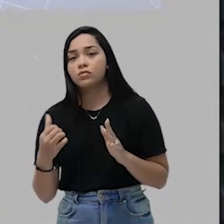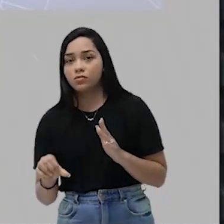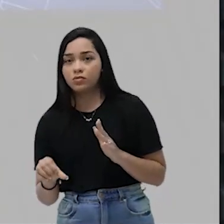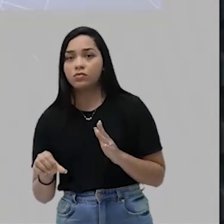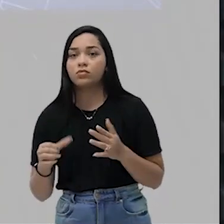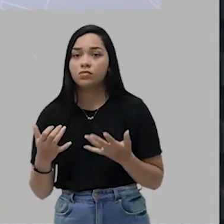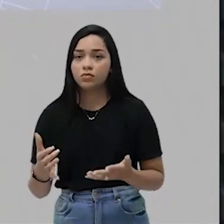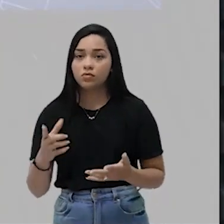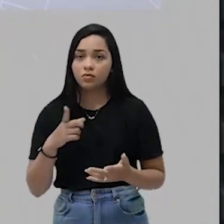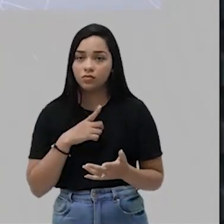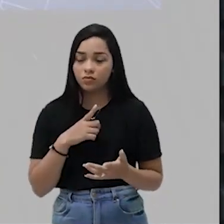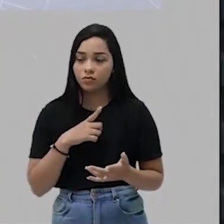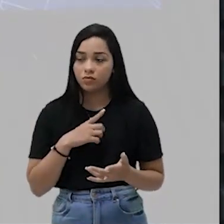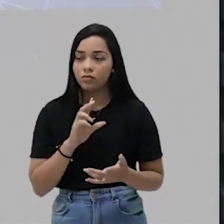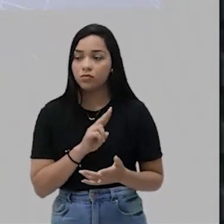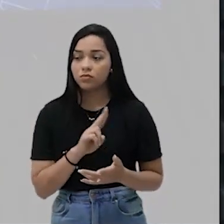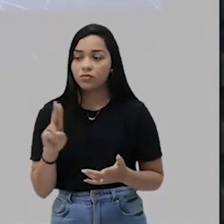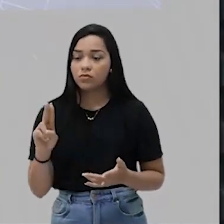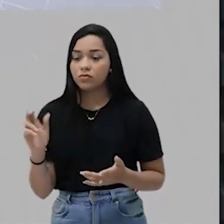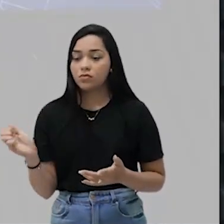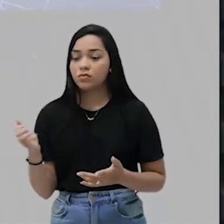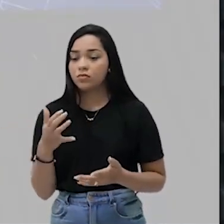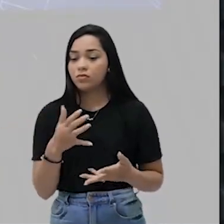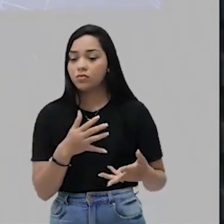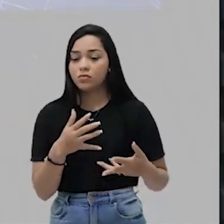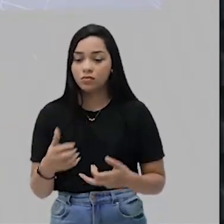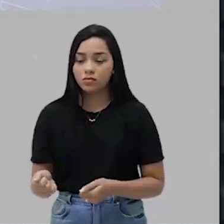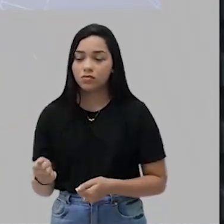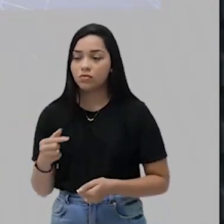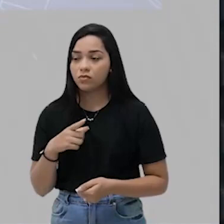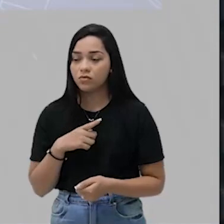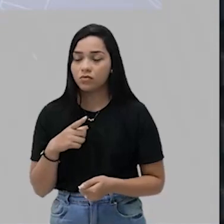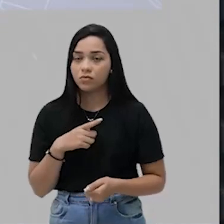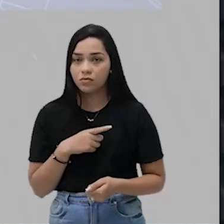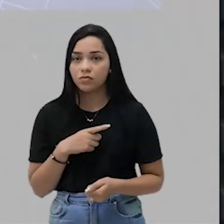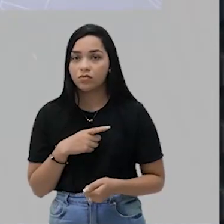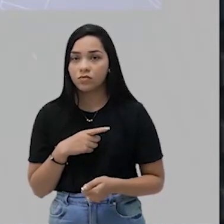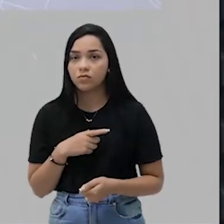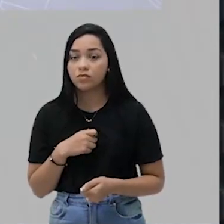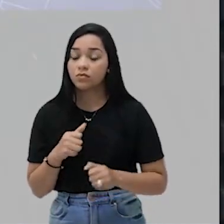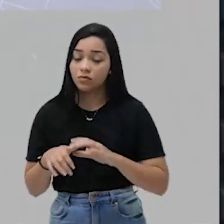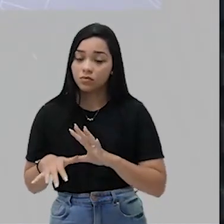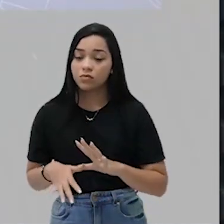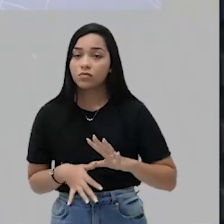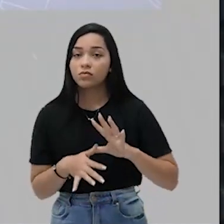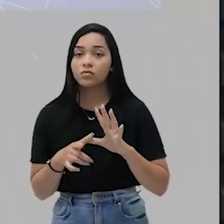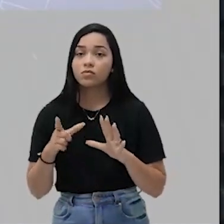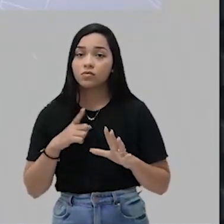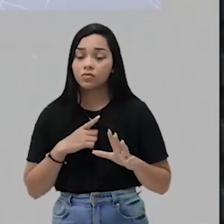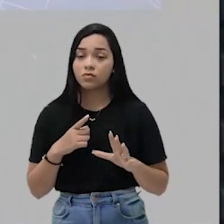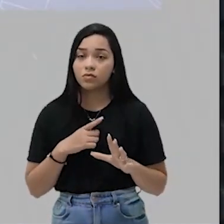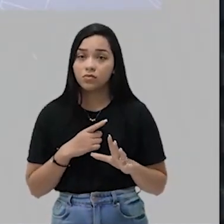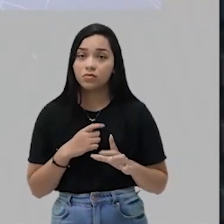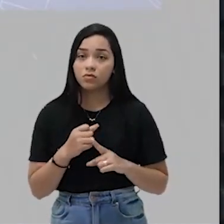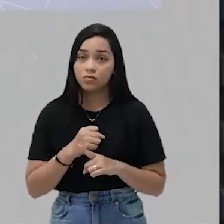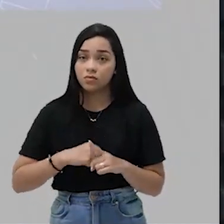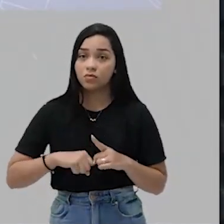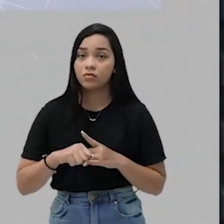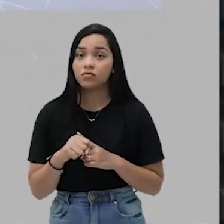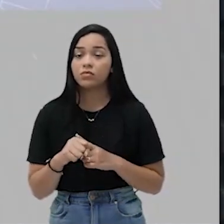com o chamado novo mundo do continente americano, é o mundo das sociedades nativas.